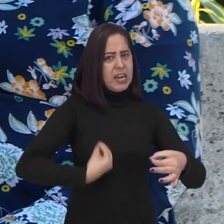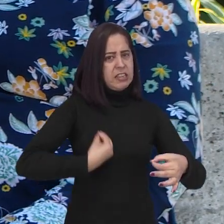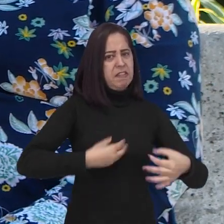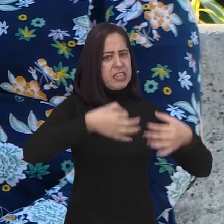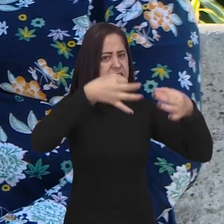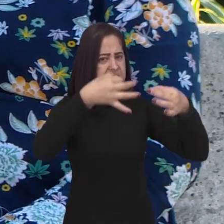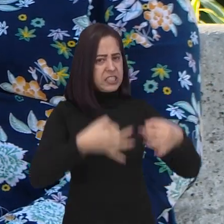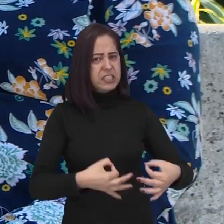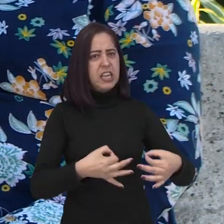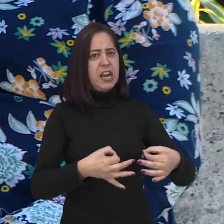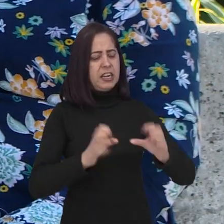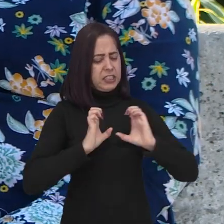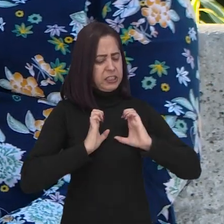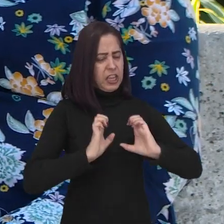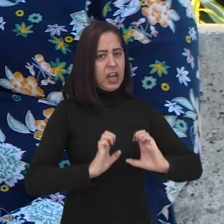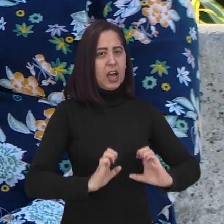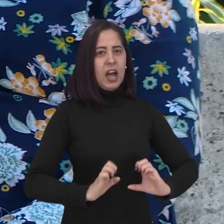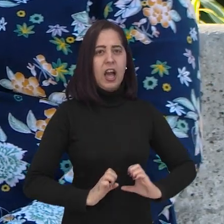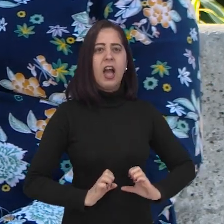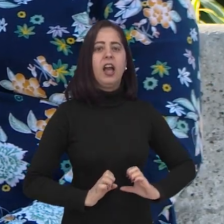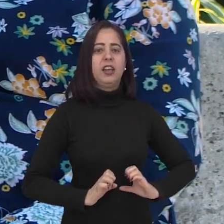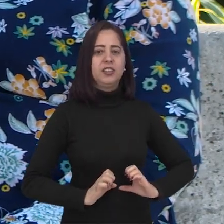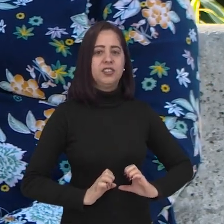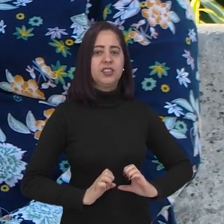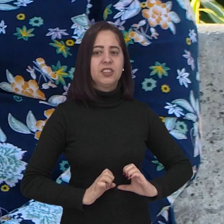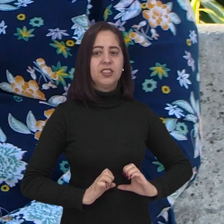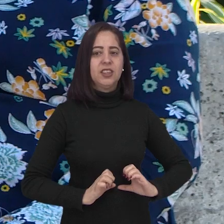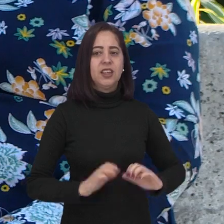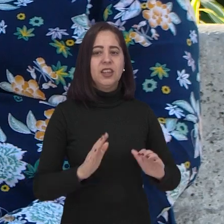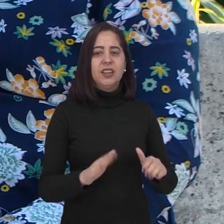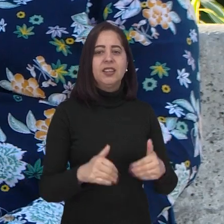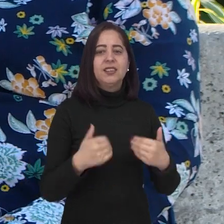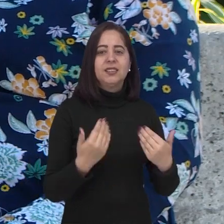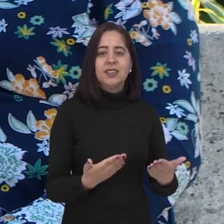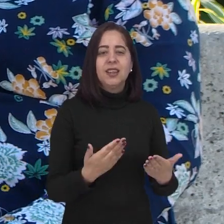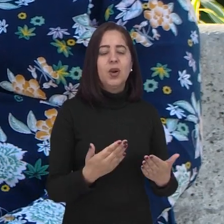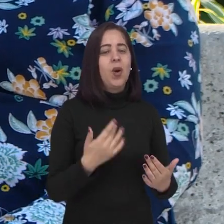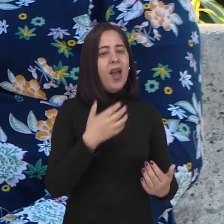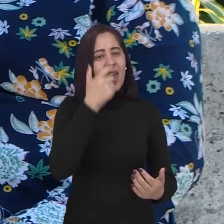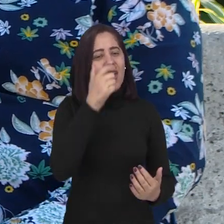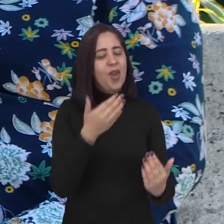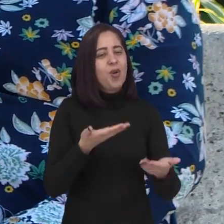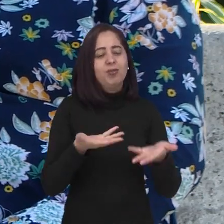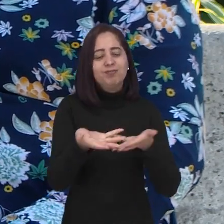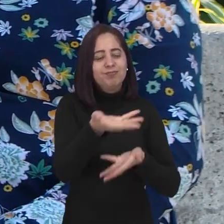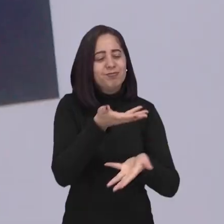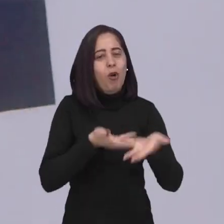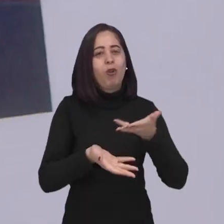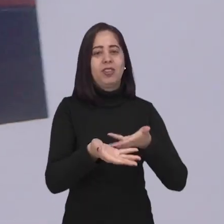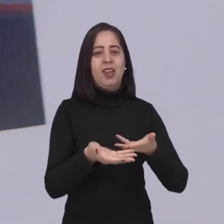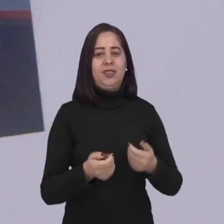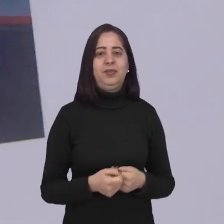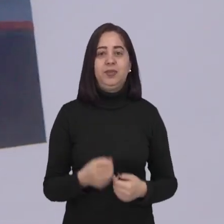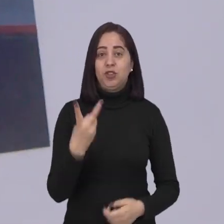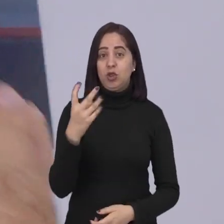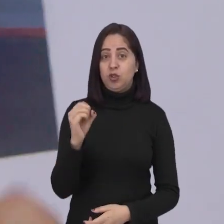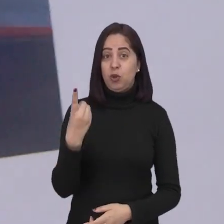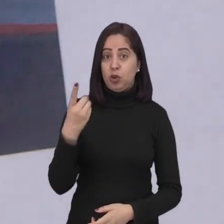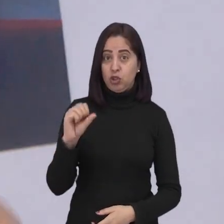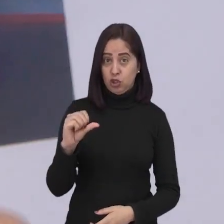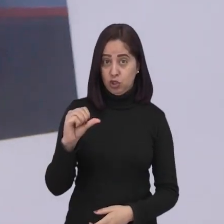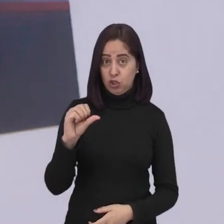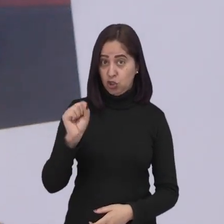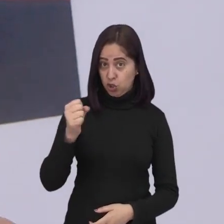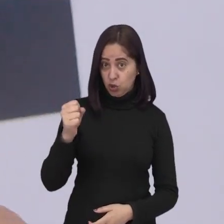coisas certas. Foi muito gratificante ter essa convivência com ele. Em 2018,